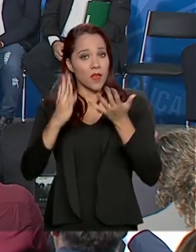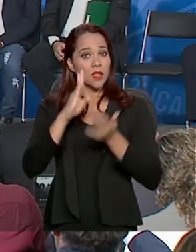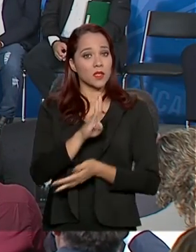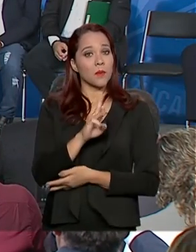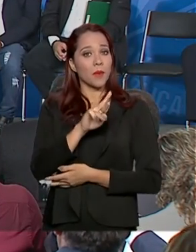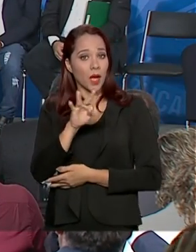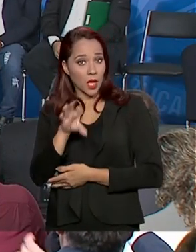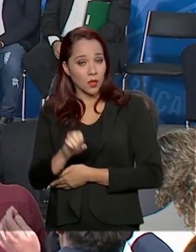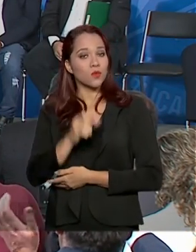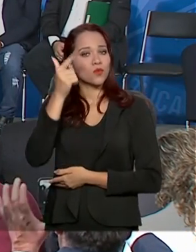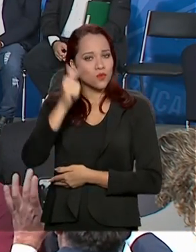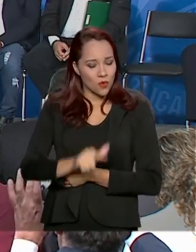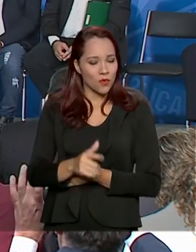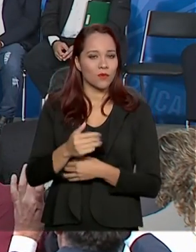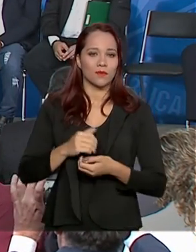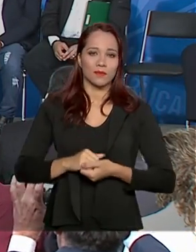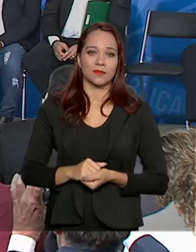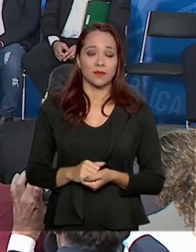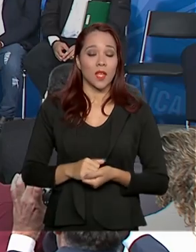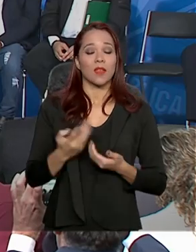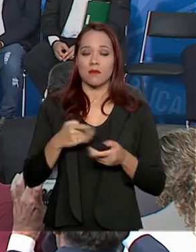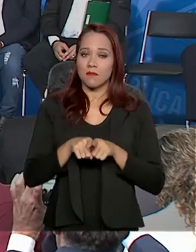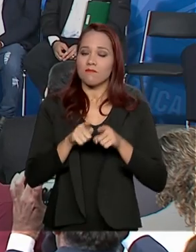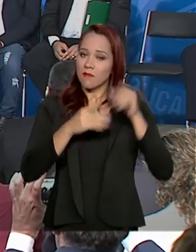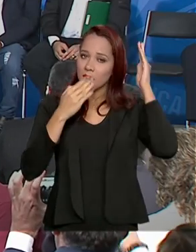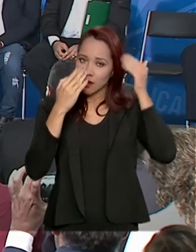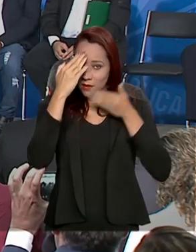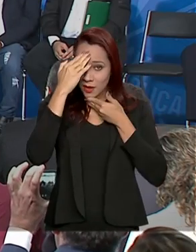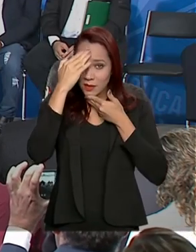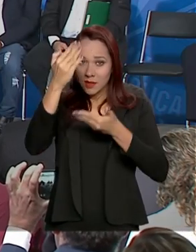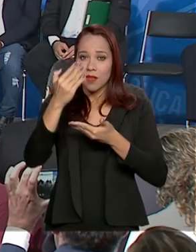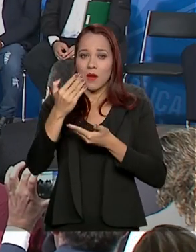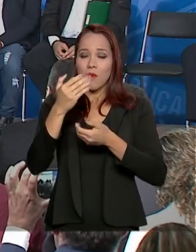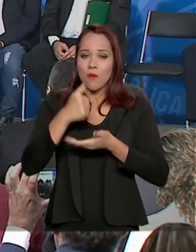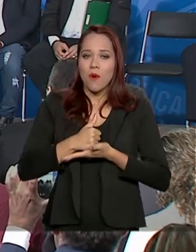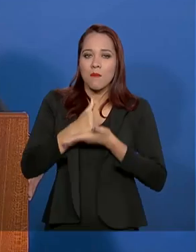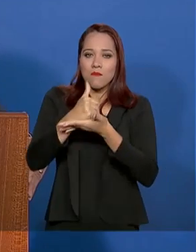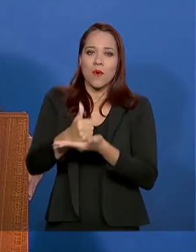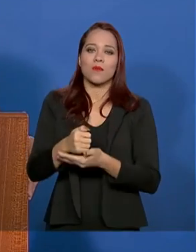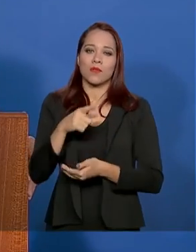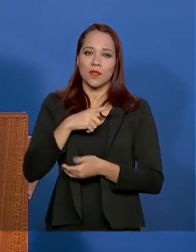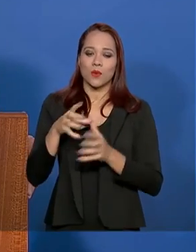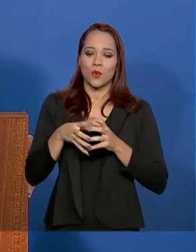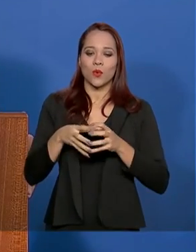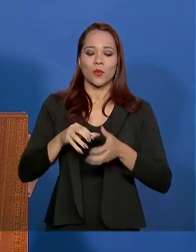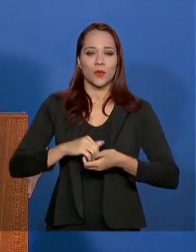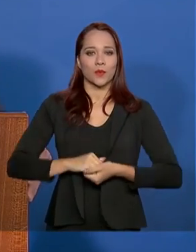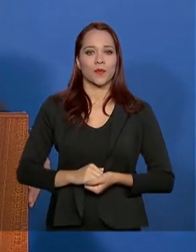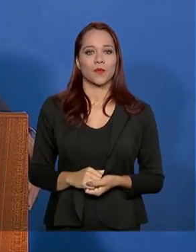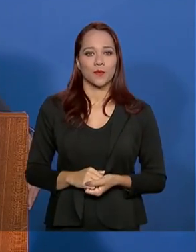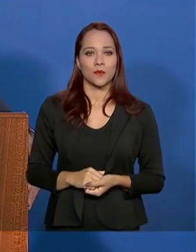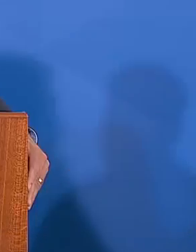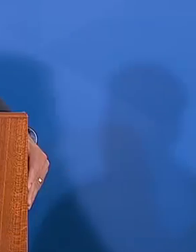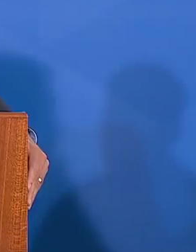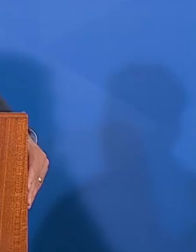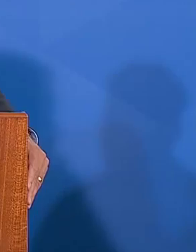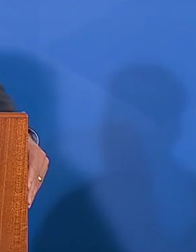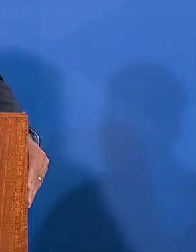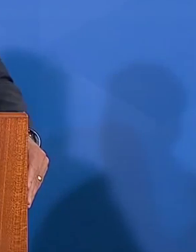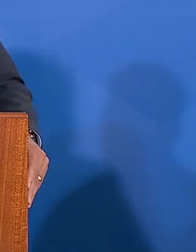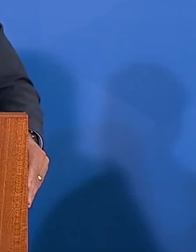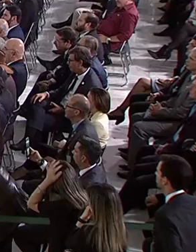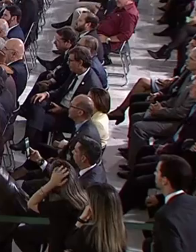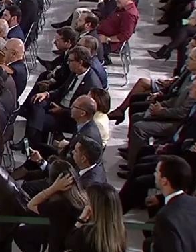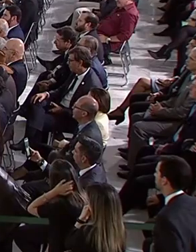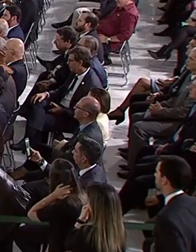mais uma vez este ano e agradeceu o apoio que vem da classe. Acredito que a causa de vocês é mais